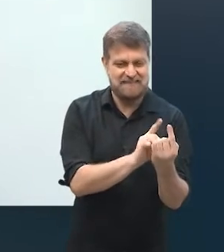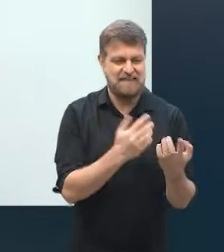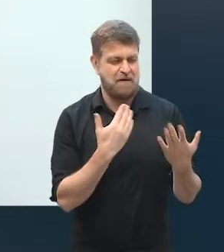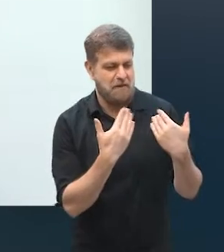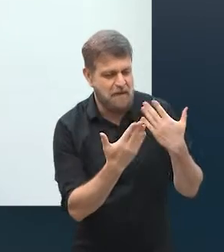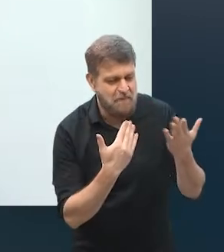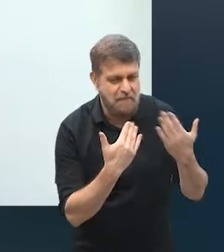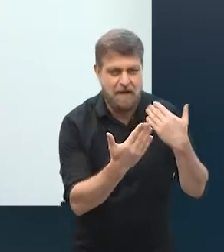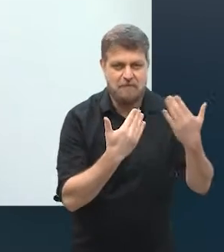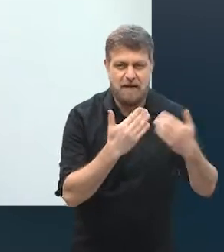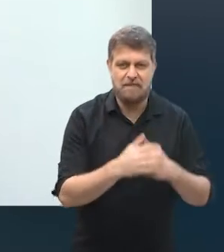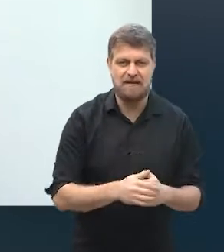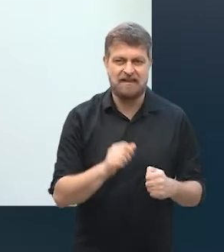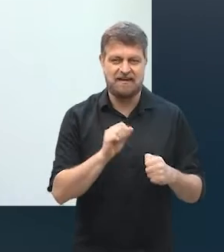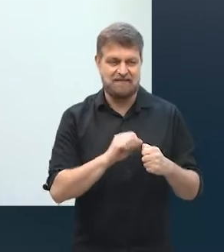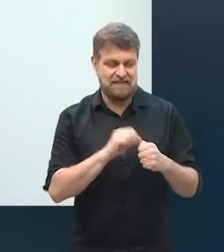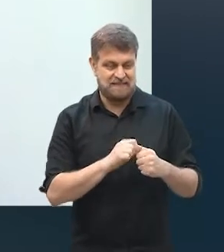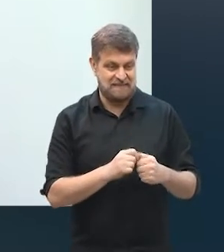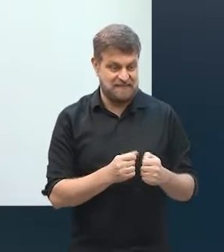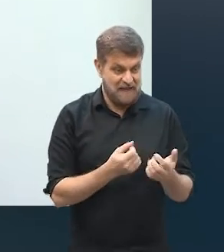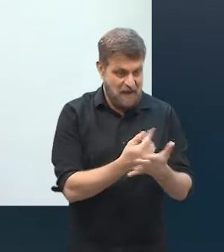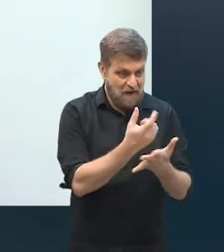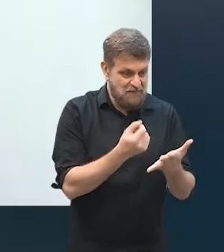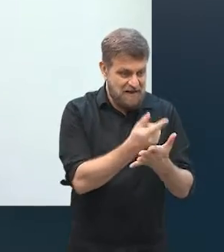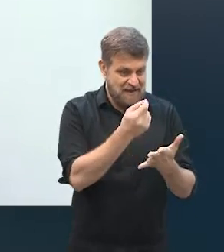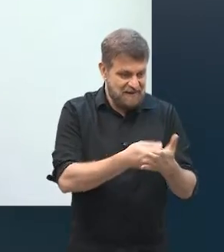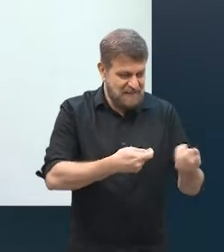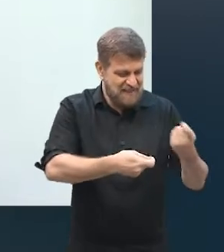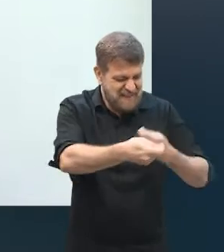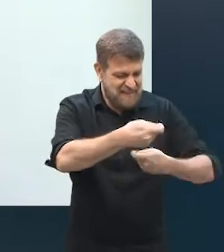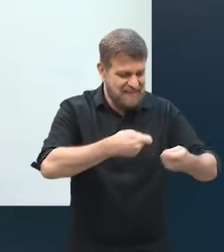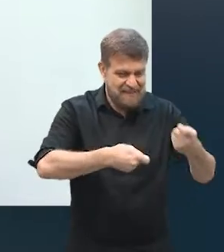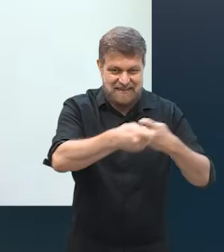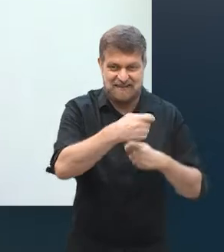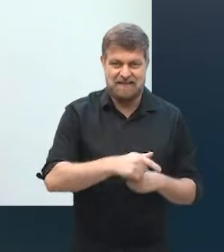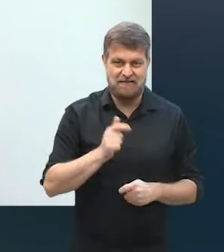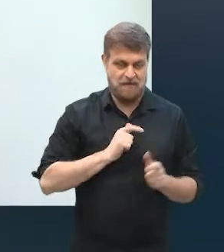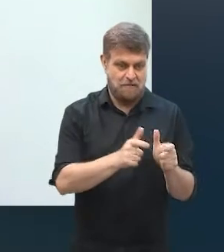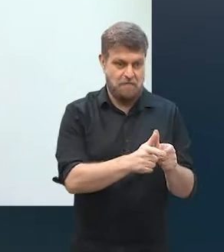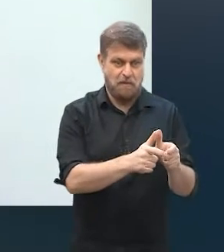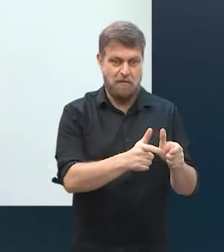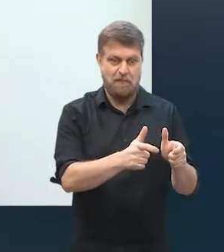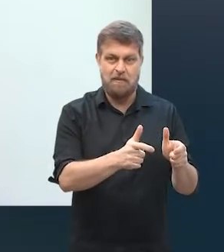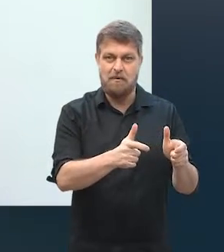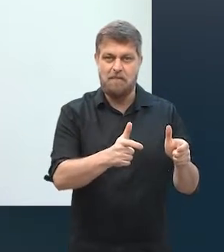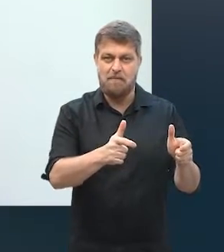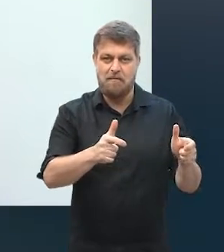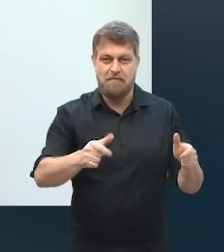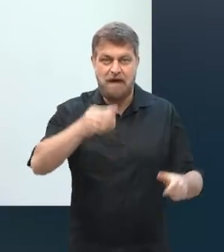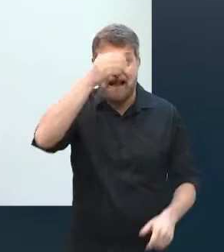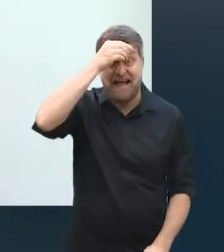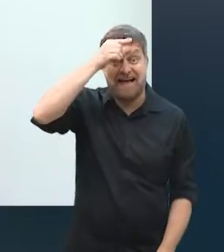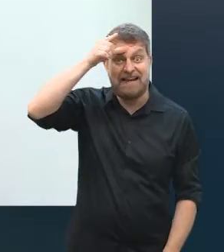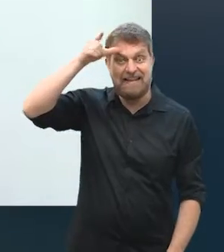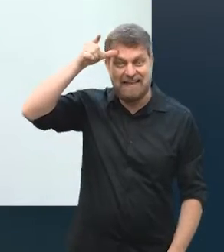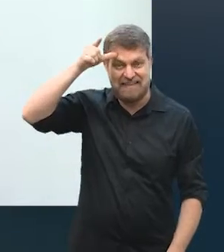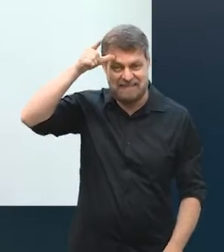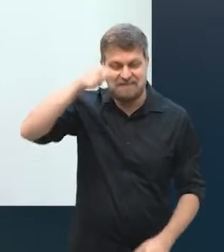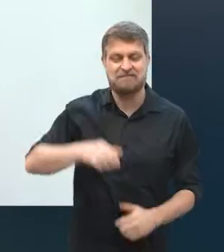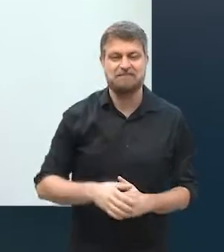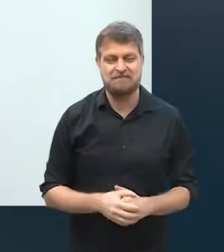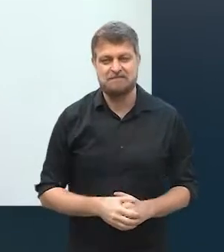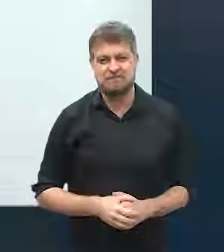ficava fazendo, fazia o feedback da compra, e aí foi fazendo um ciclo, assim, de clientes, uma rede, né, de